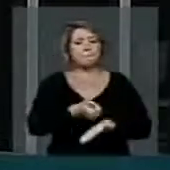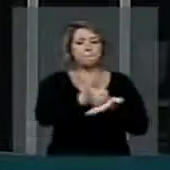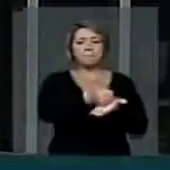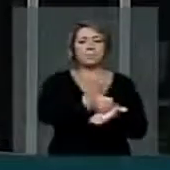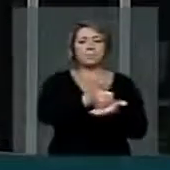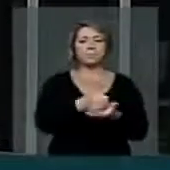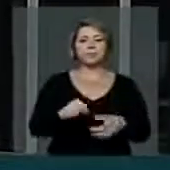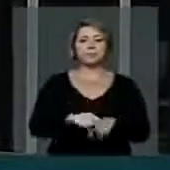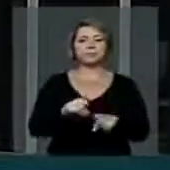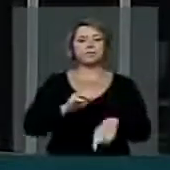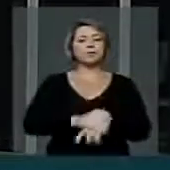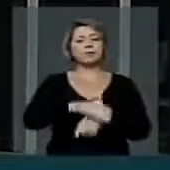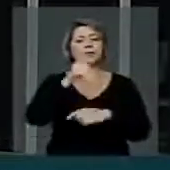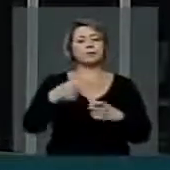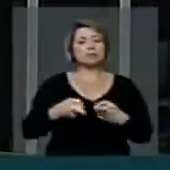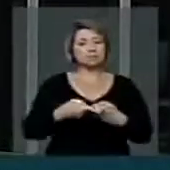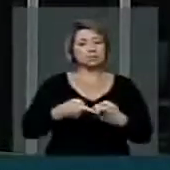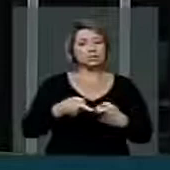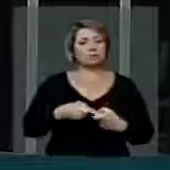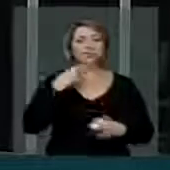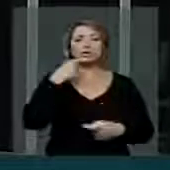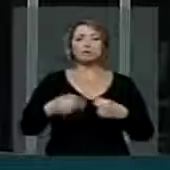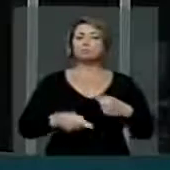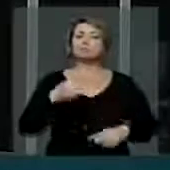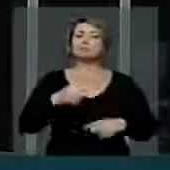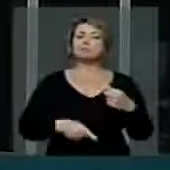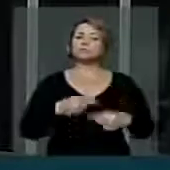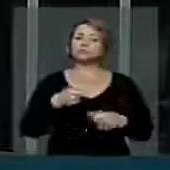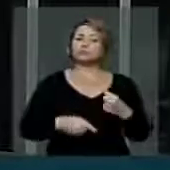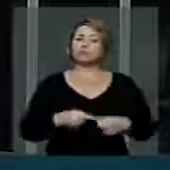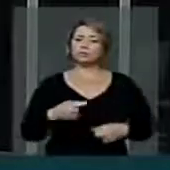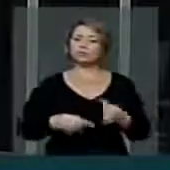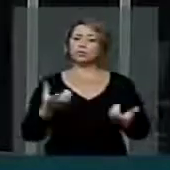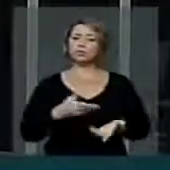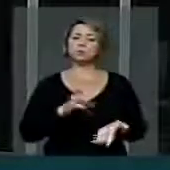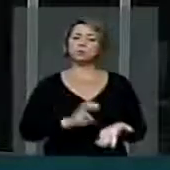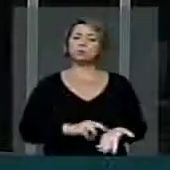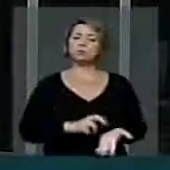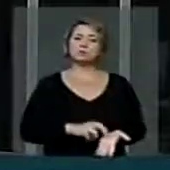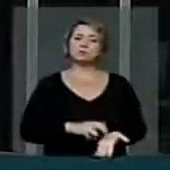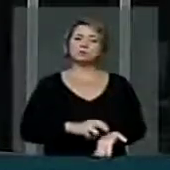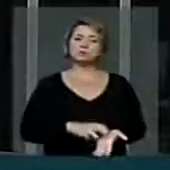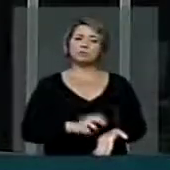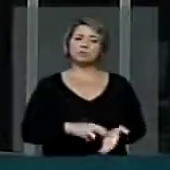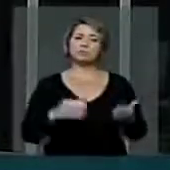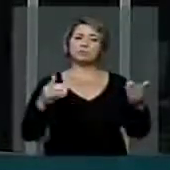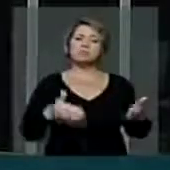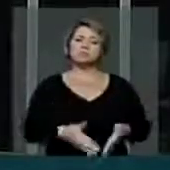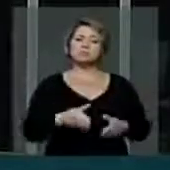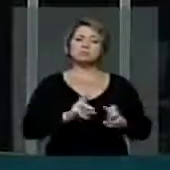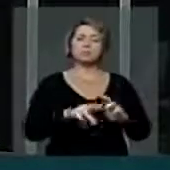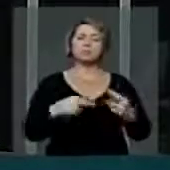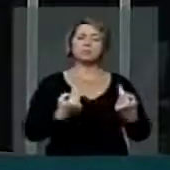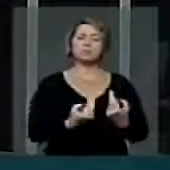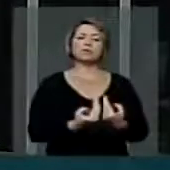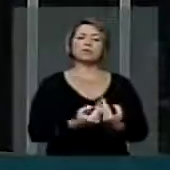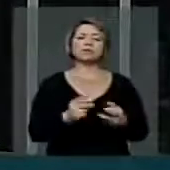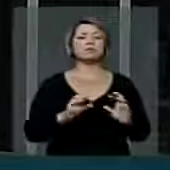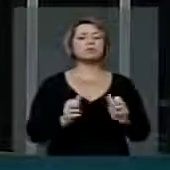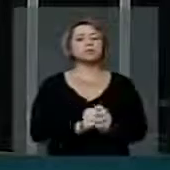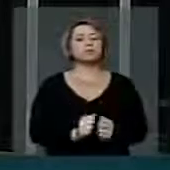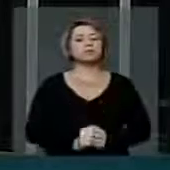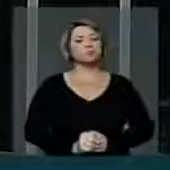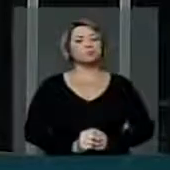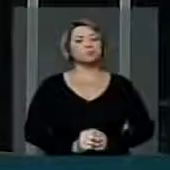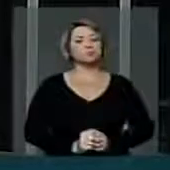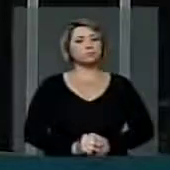ao programa Mais Médico. debatemos hoje também pela manhã e aí participou dessa reunião também conosco